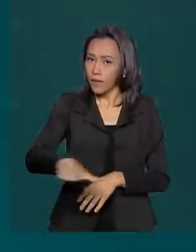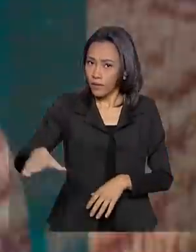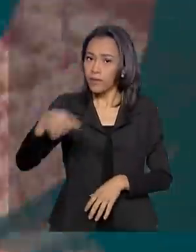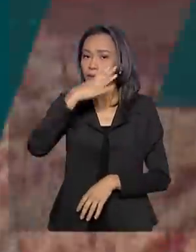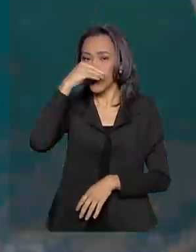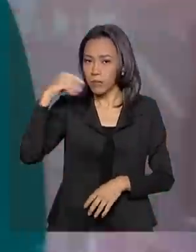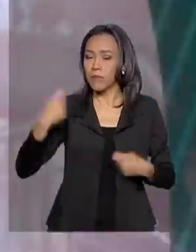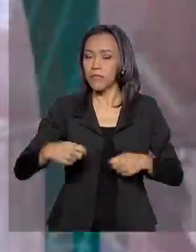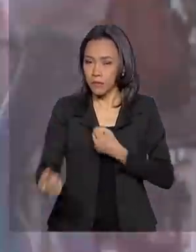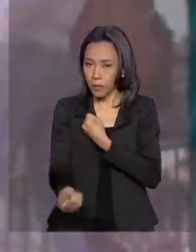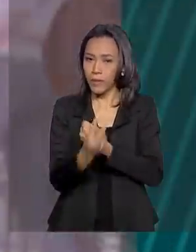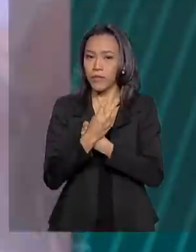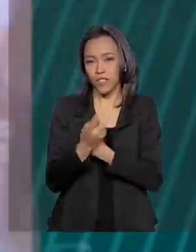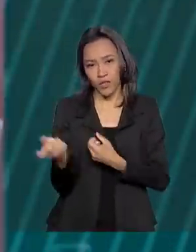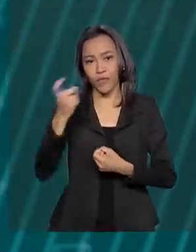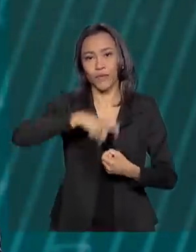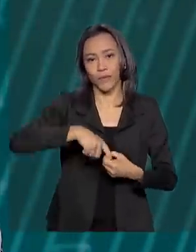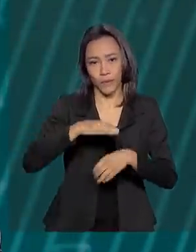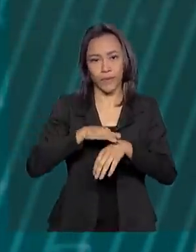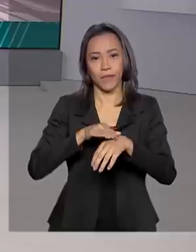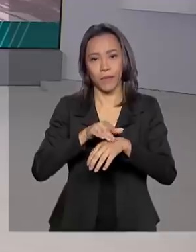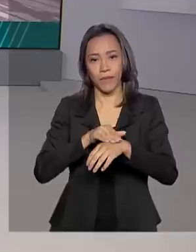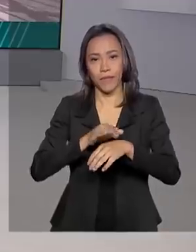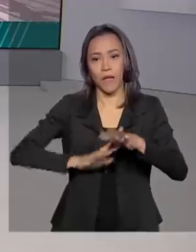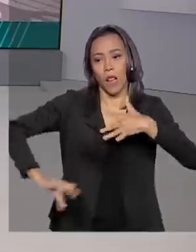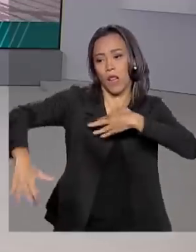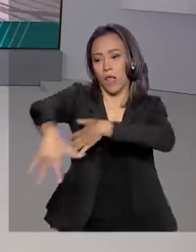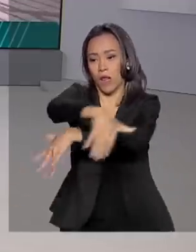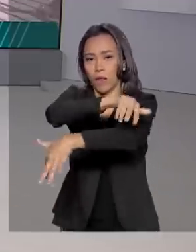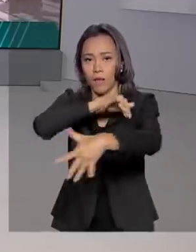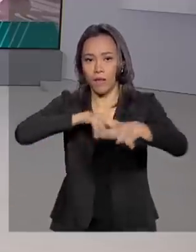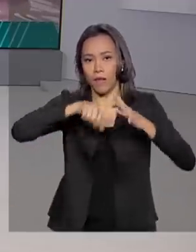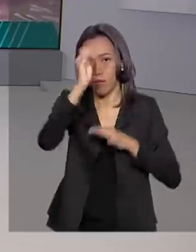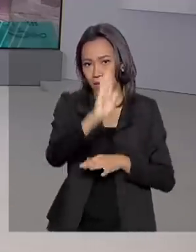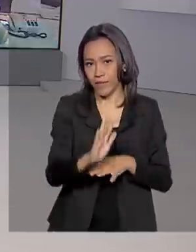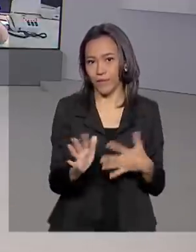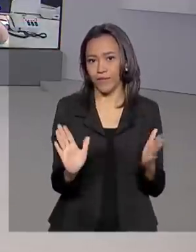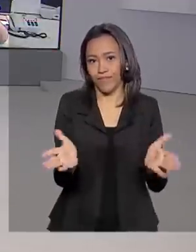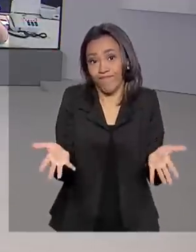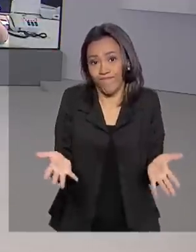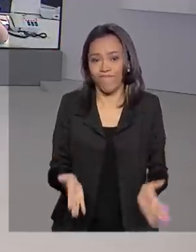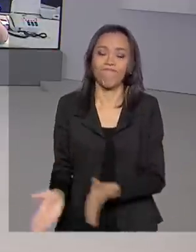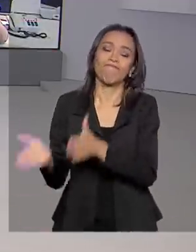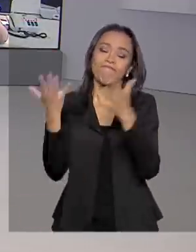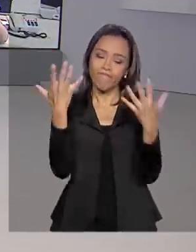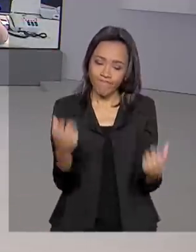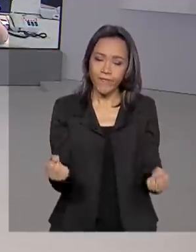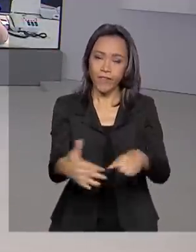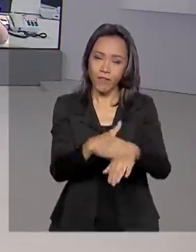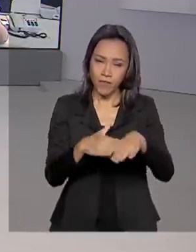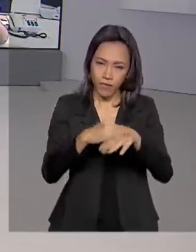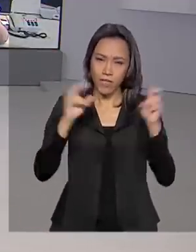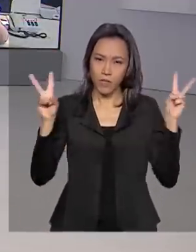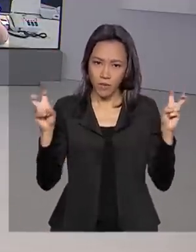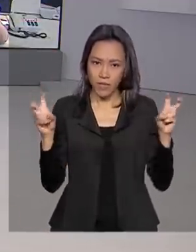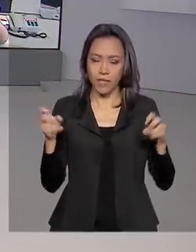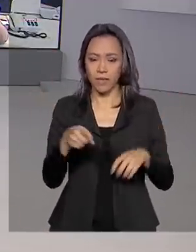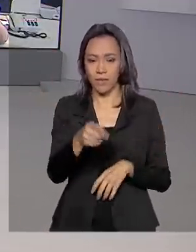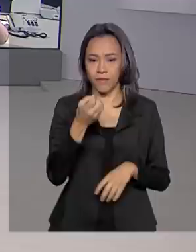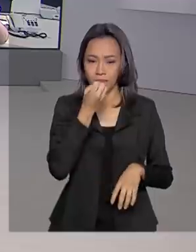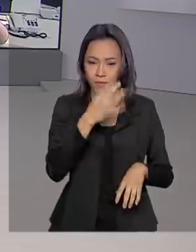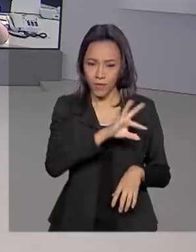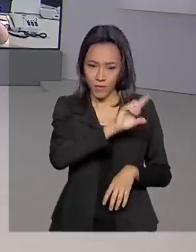doença que voltou a circular pelo país. Vamos falar então com o Tiago Pimenta sobre esse assunto? Tiago, bom dia para você aí no Rio.